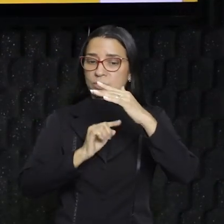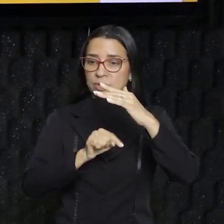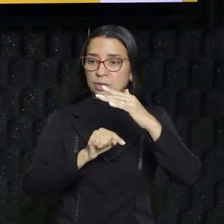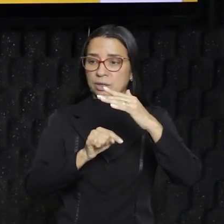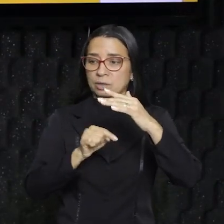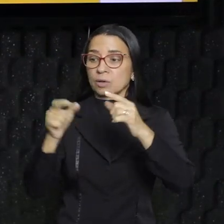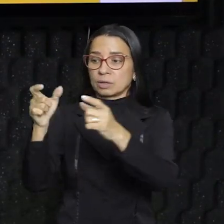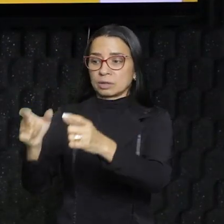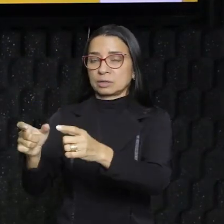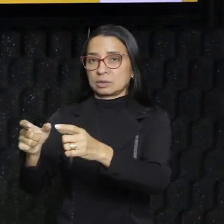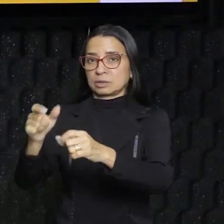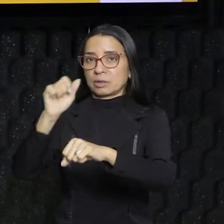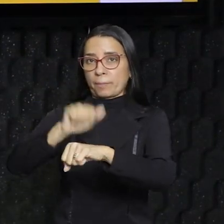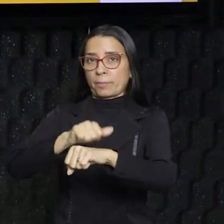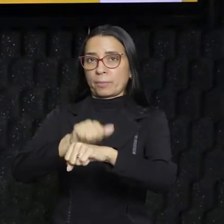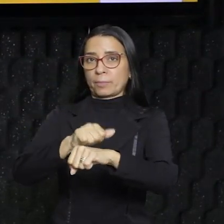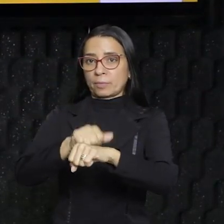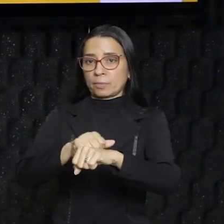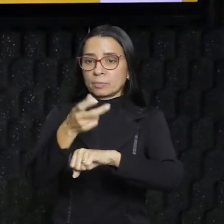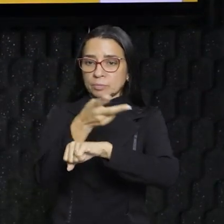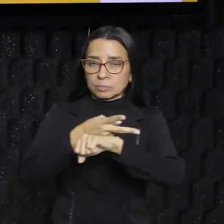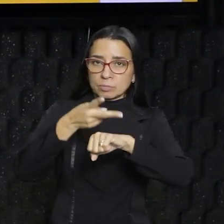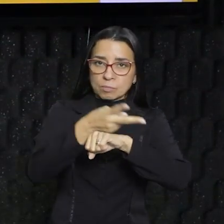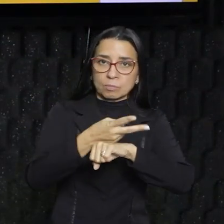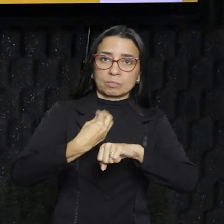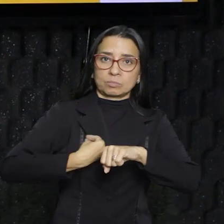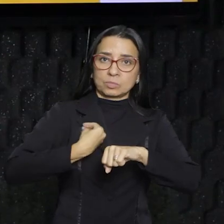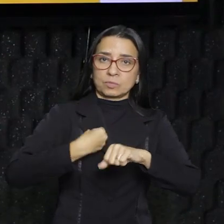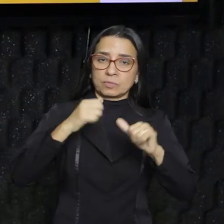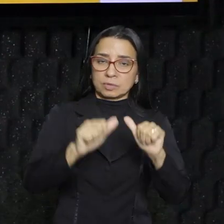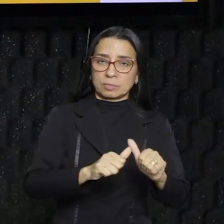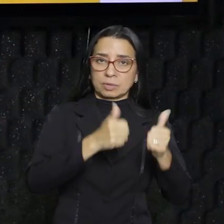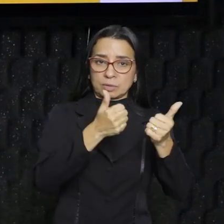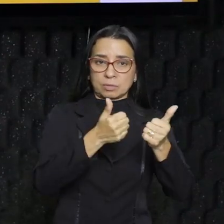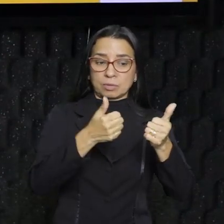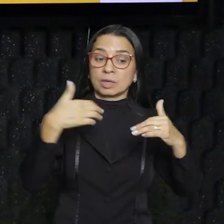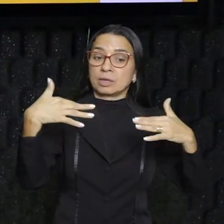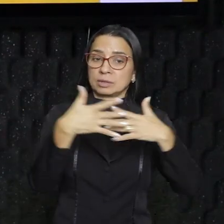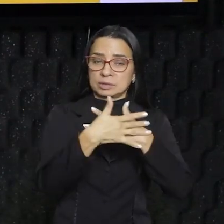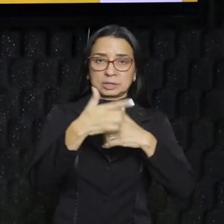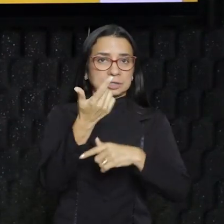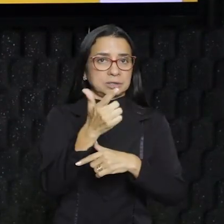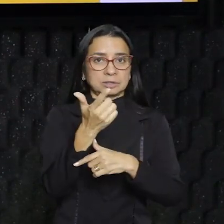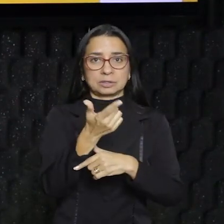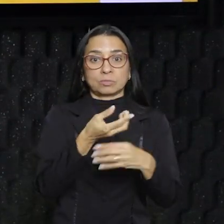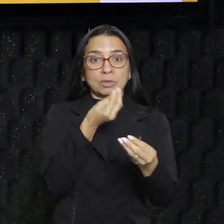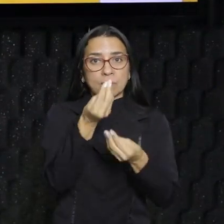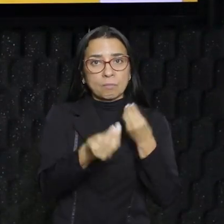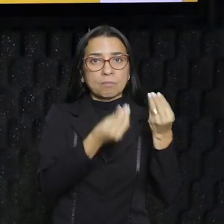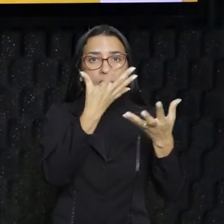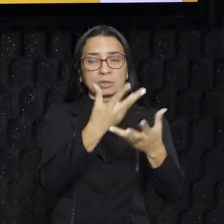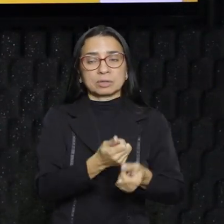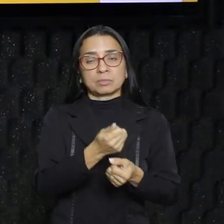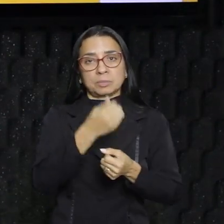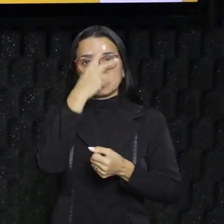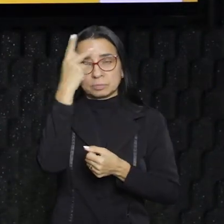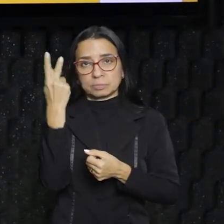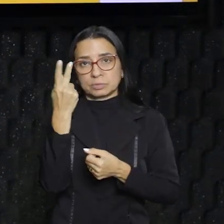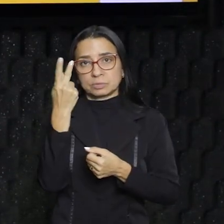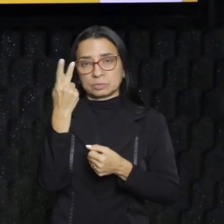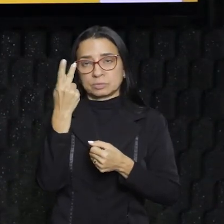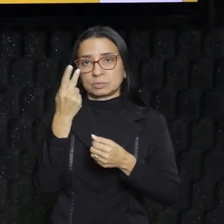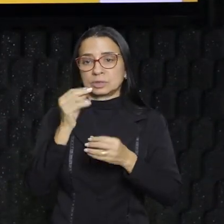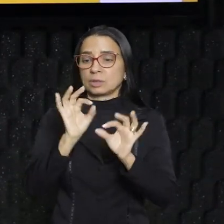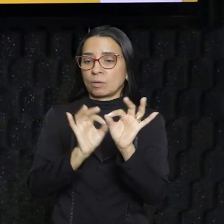buscando melhores condições de vida. E a cidade e sua infraestrutura não estavam aptas a receber todas essas pessoas de